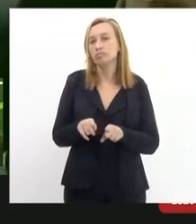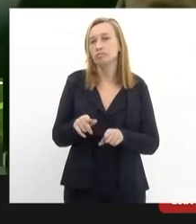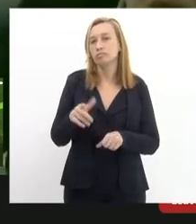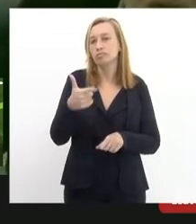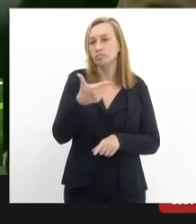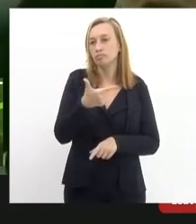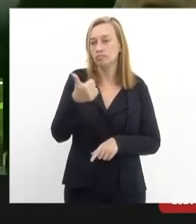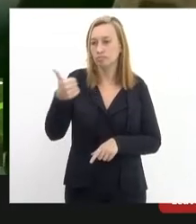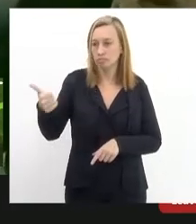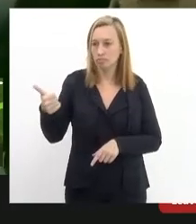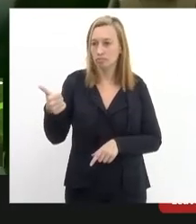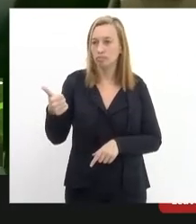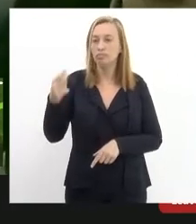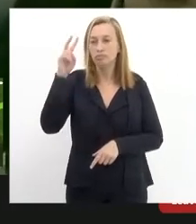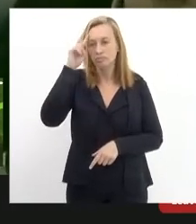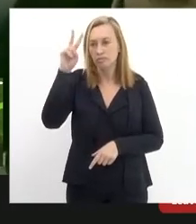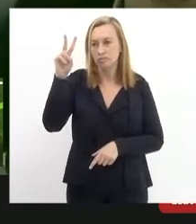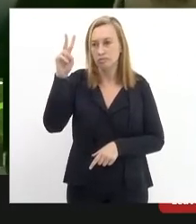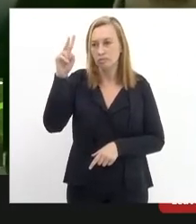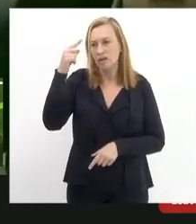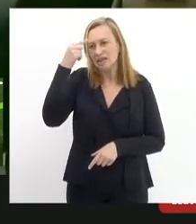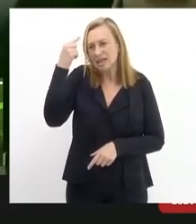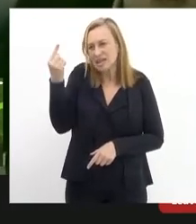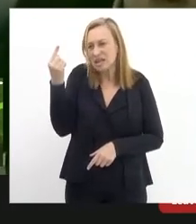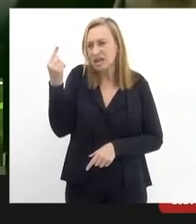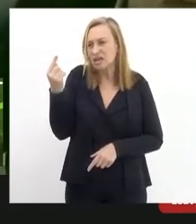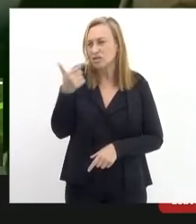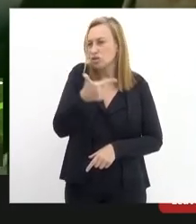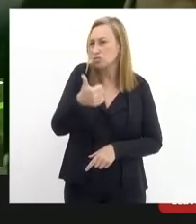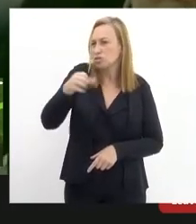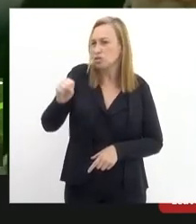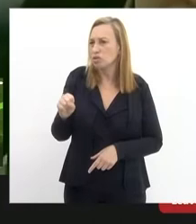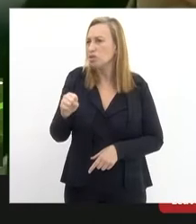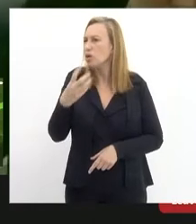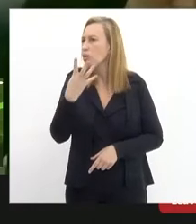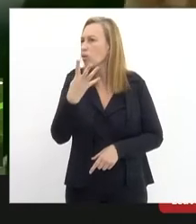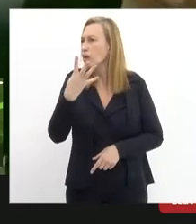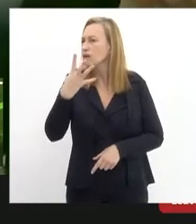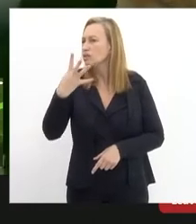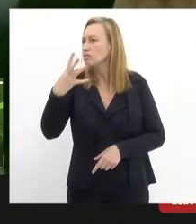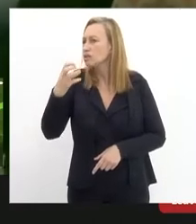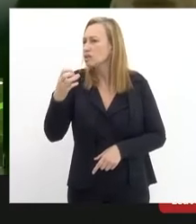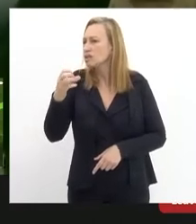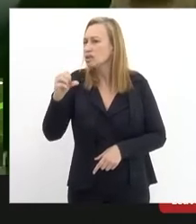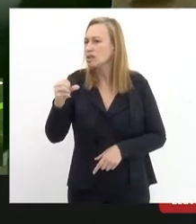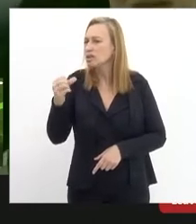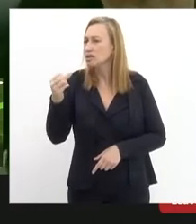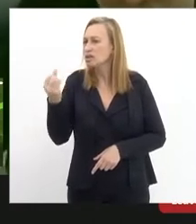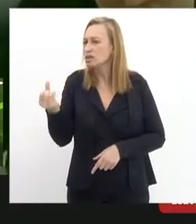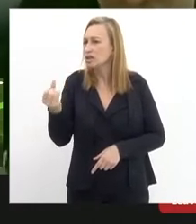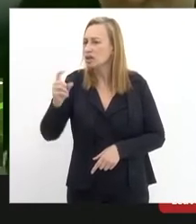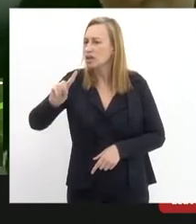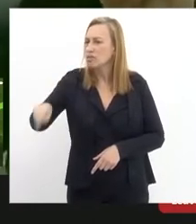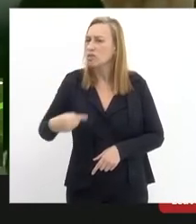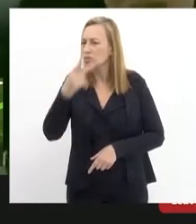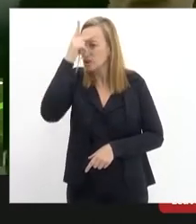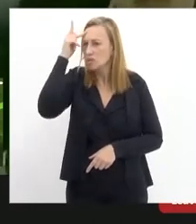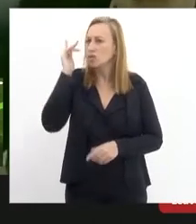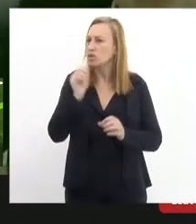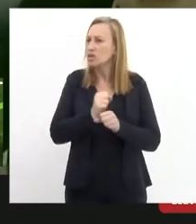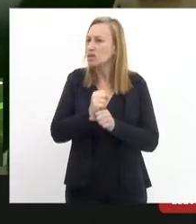transportar para vocês terem ideia em 2018 algo em torno de 406 mil pessoas e esse ano